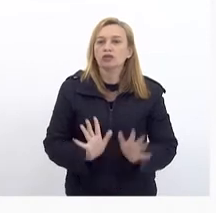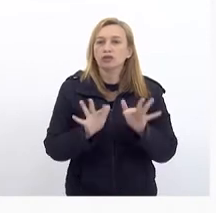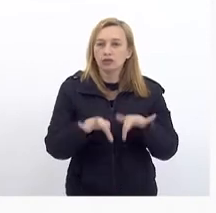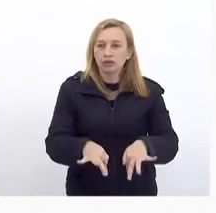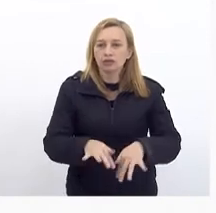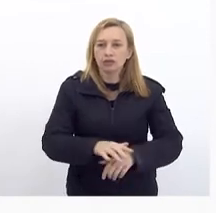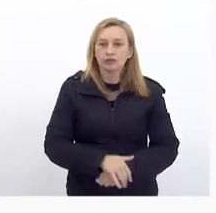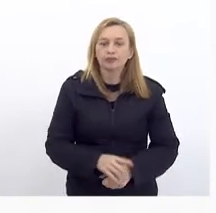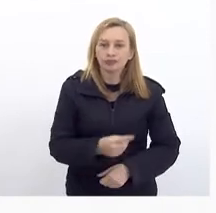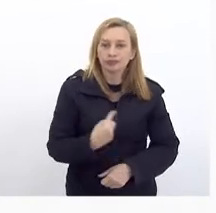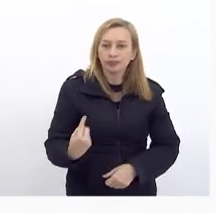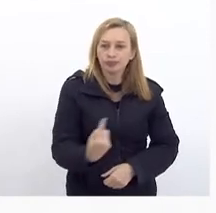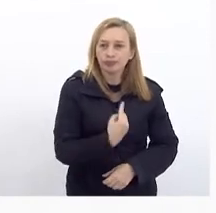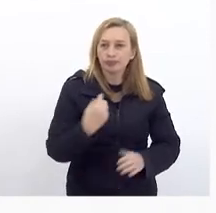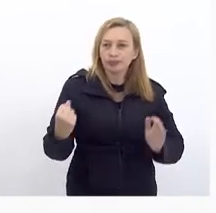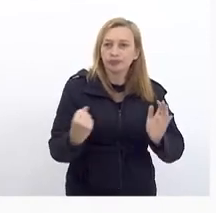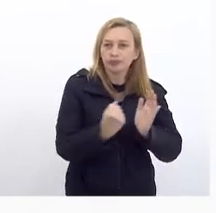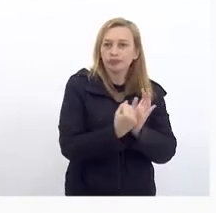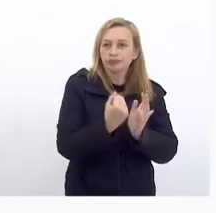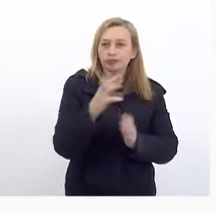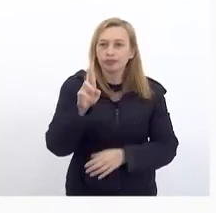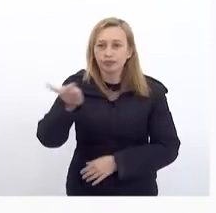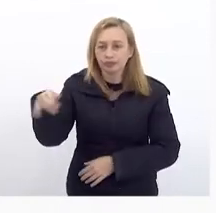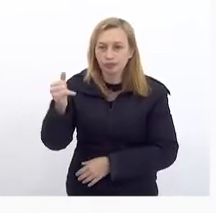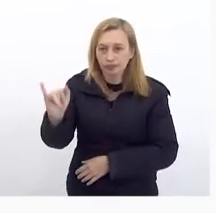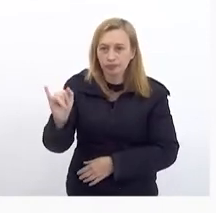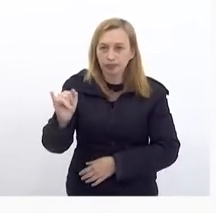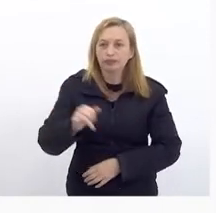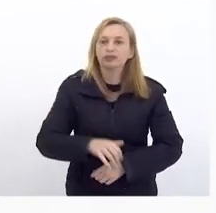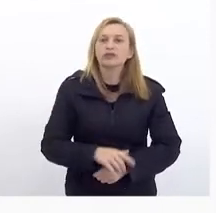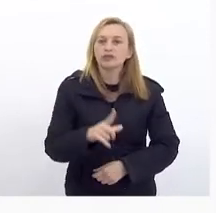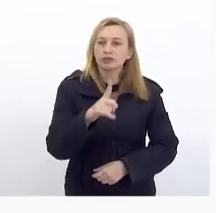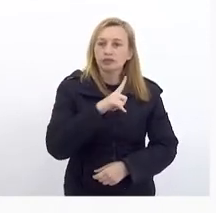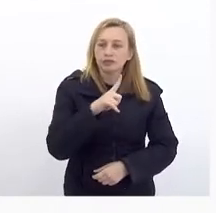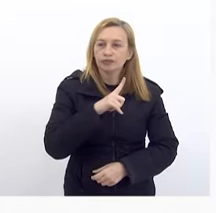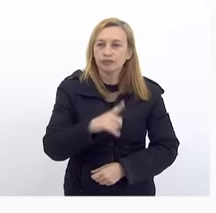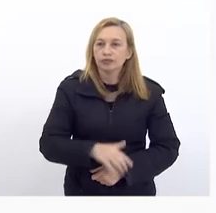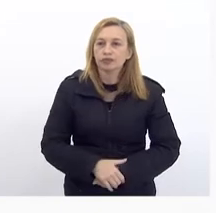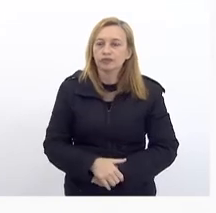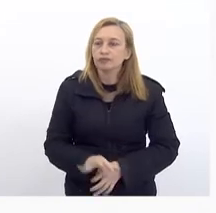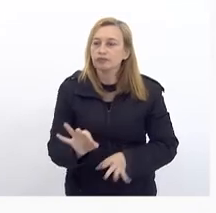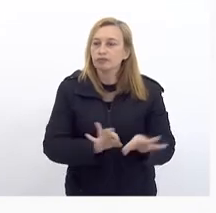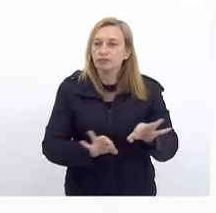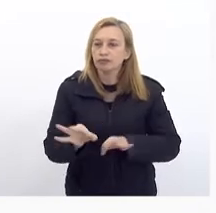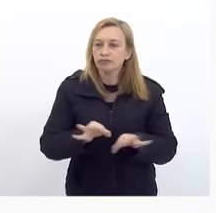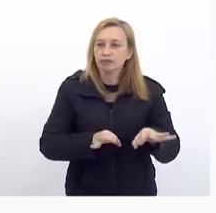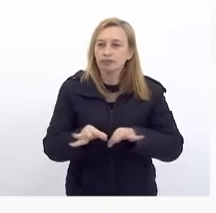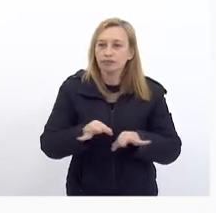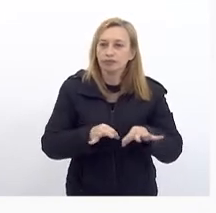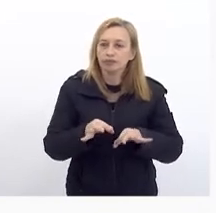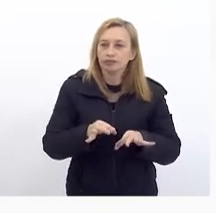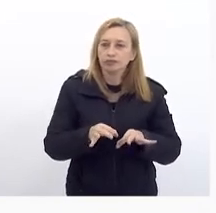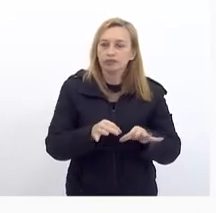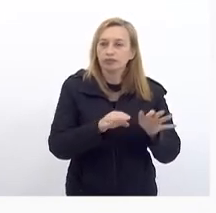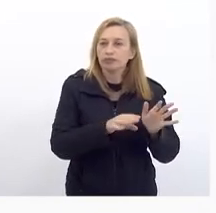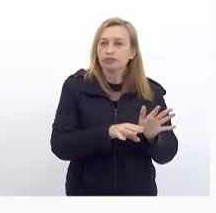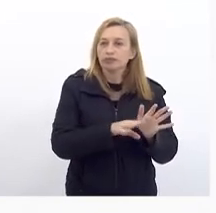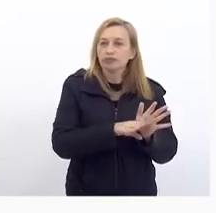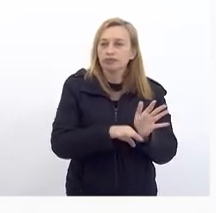O nosso Pacto RJ Ele tem Um planejamento De despesas De capital